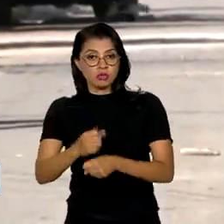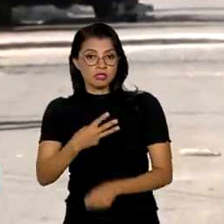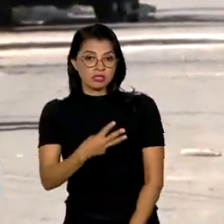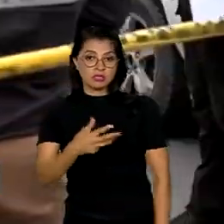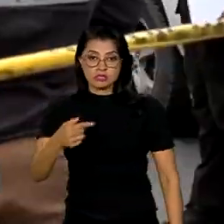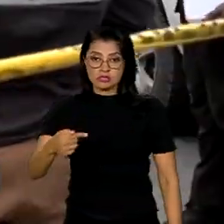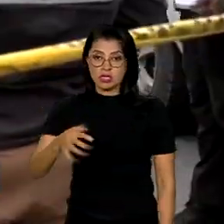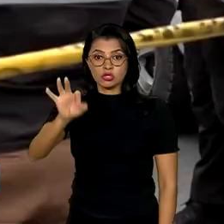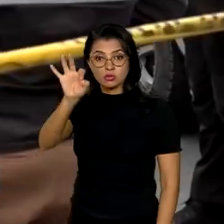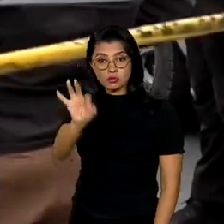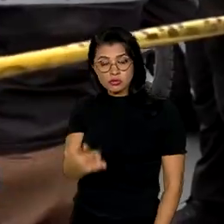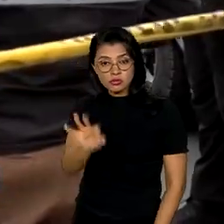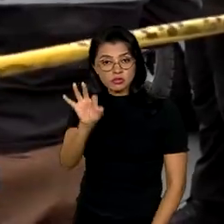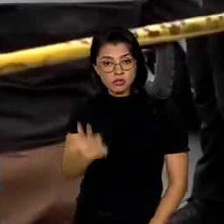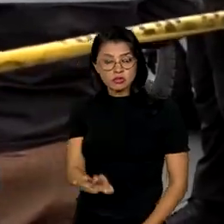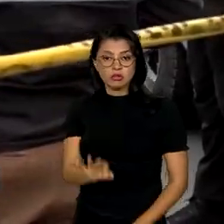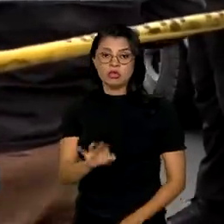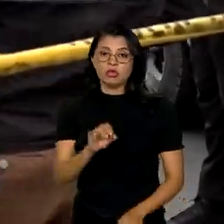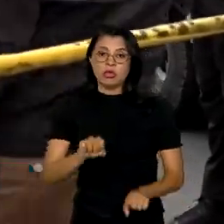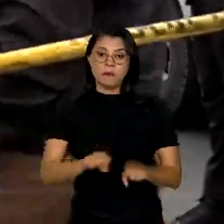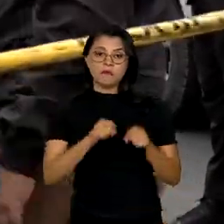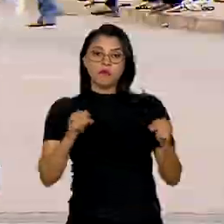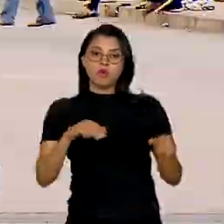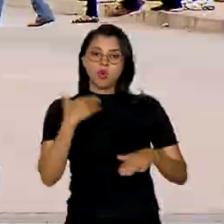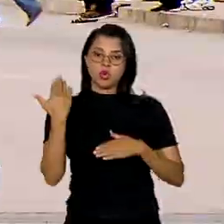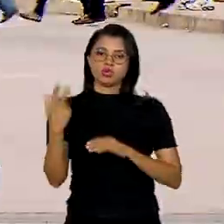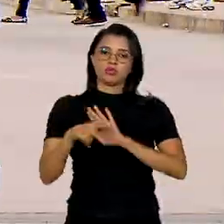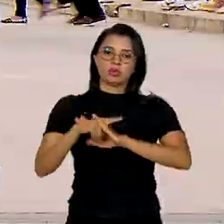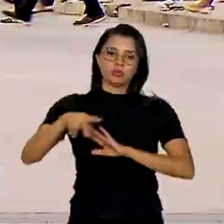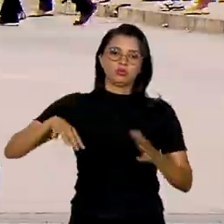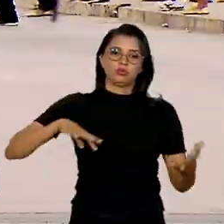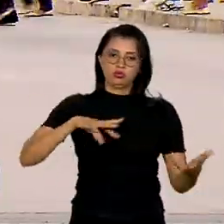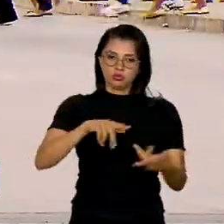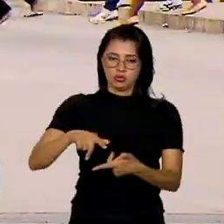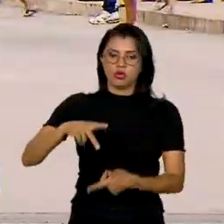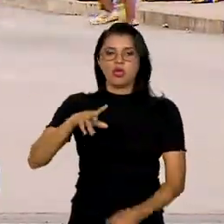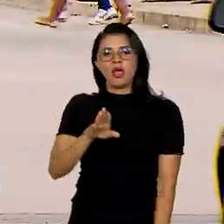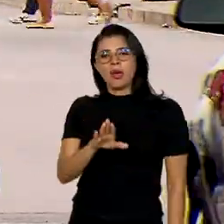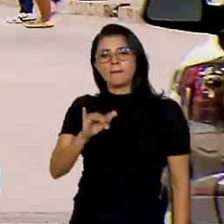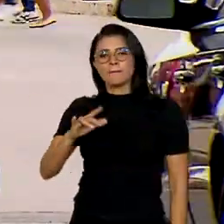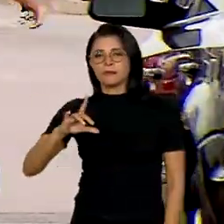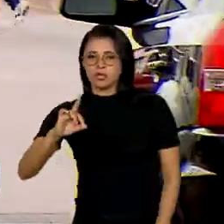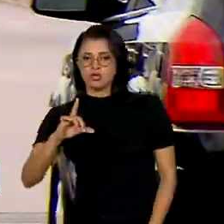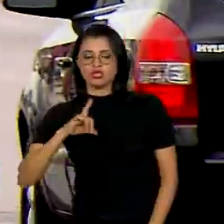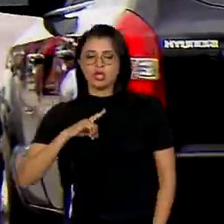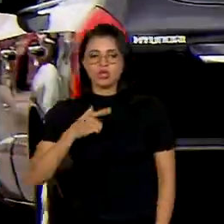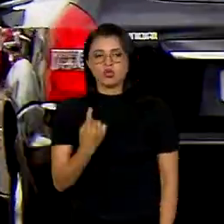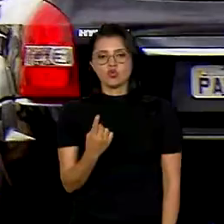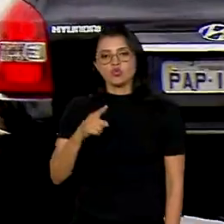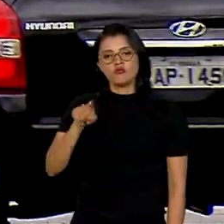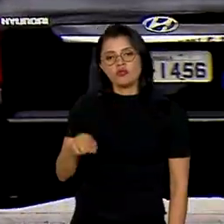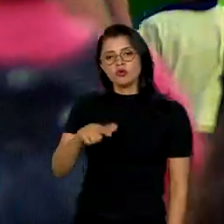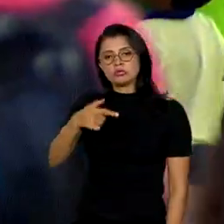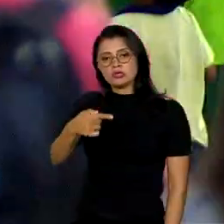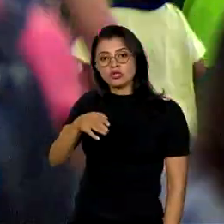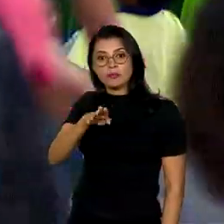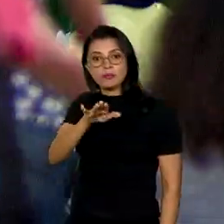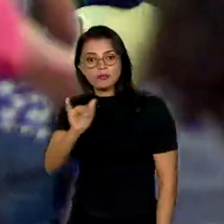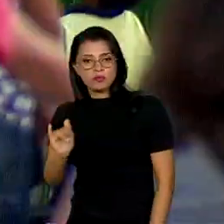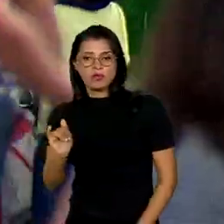% dos homicídios do mundo. Para o BID, que tem 1,7 bilhão de dólares